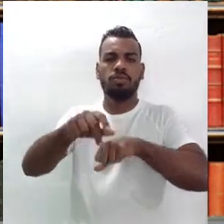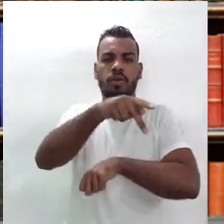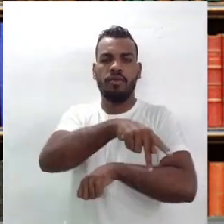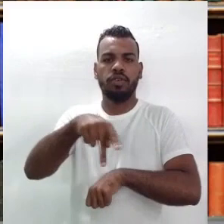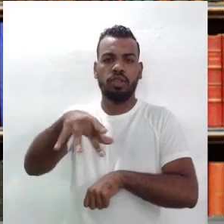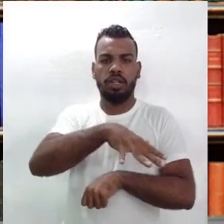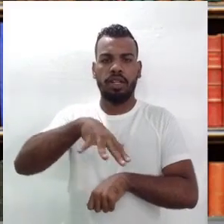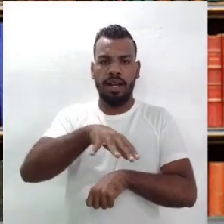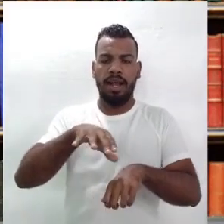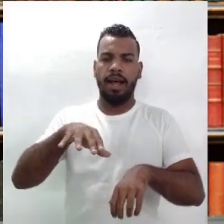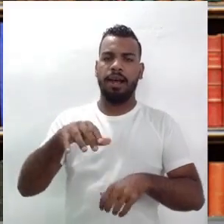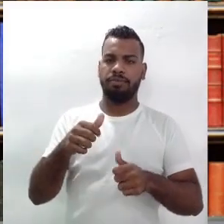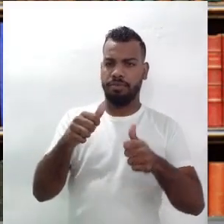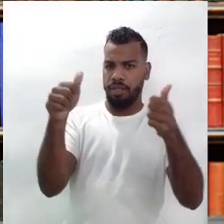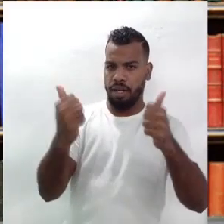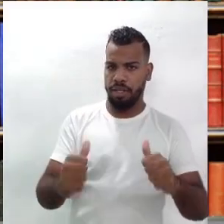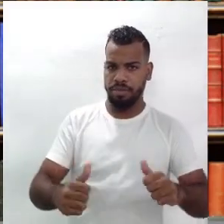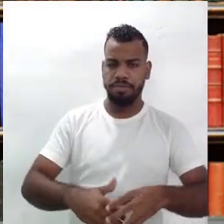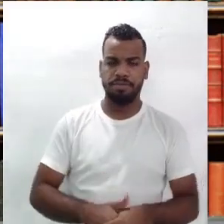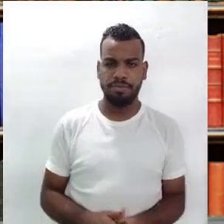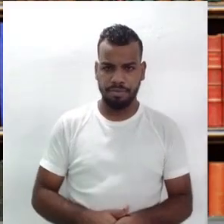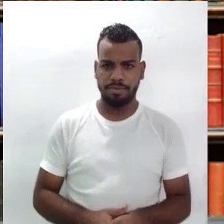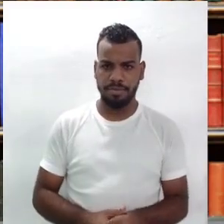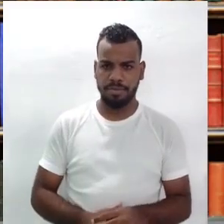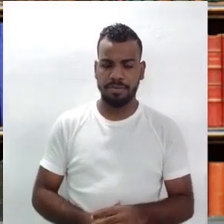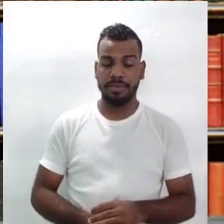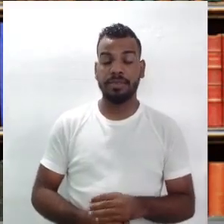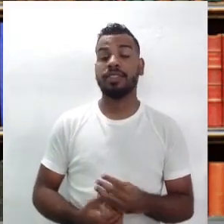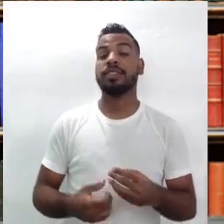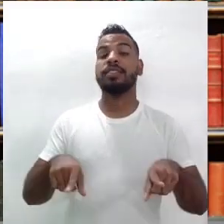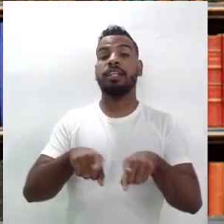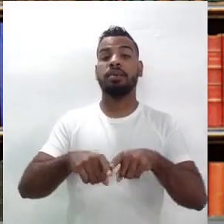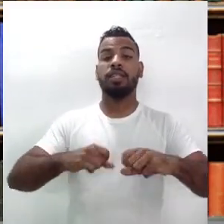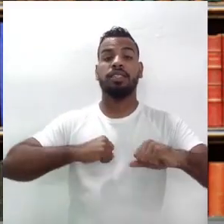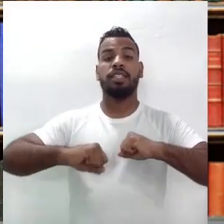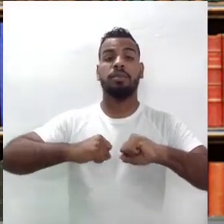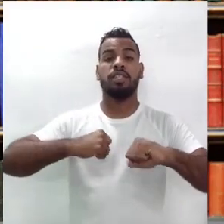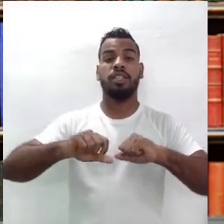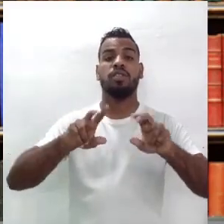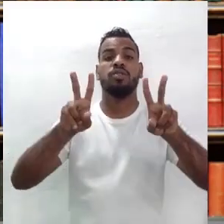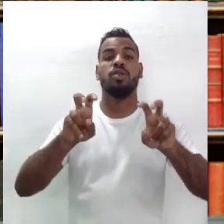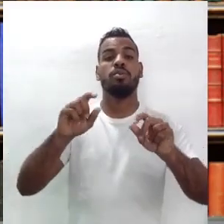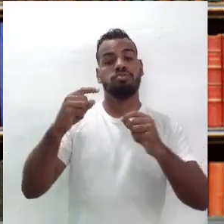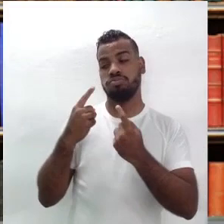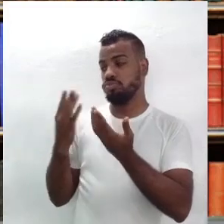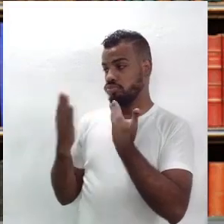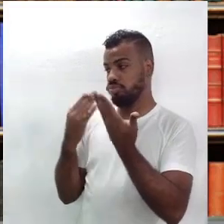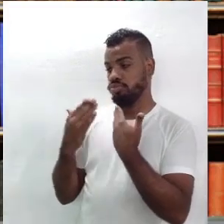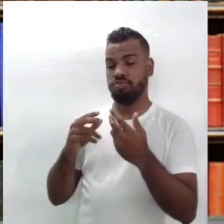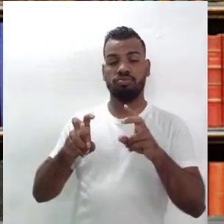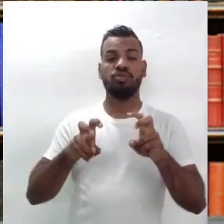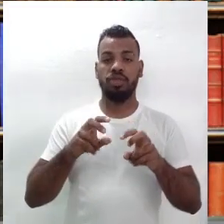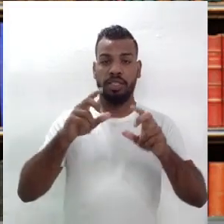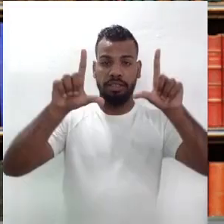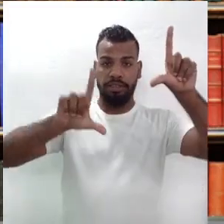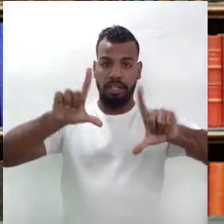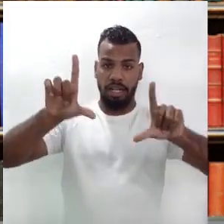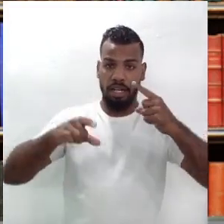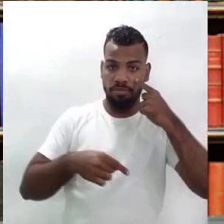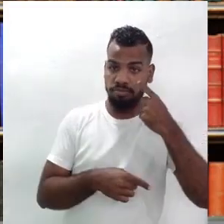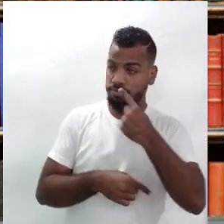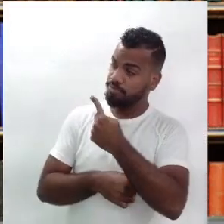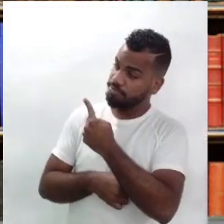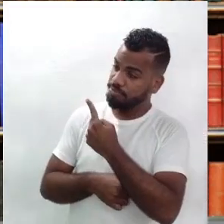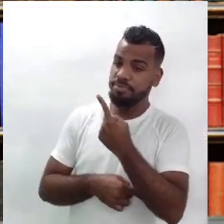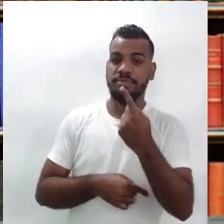arte. É, e nessa questão de artes, vamos debater um pouco também sobre essa questão do movimento armorial, né? Na tela ali nós temos, olha,